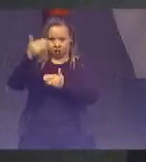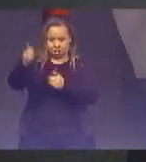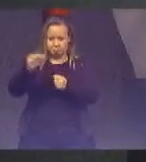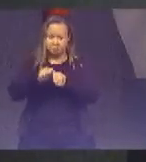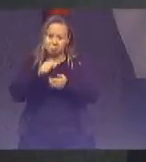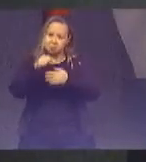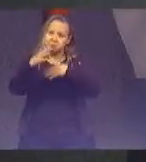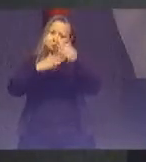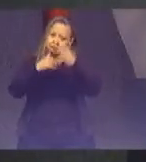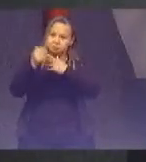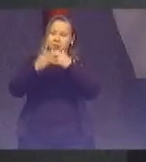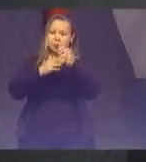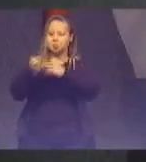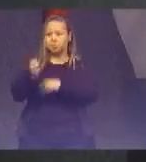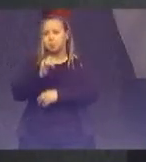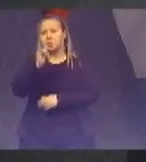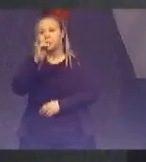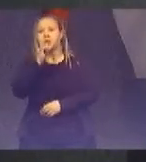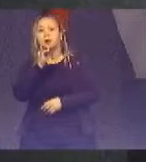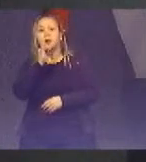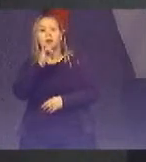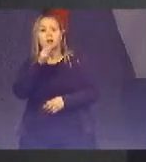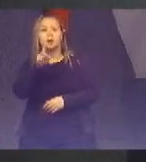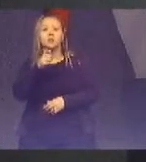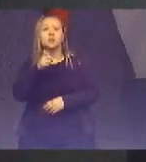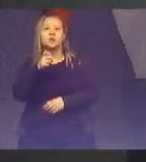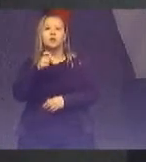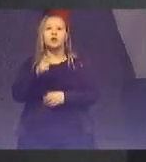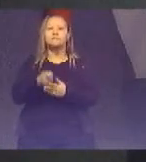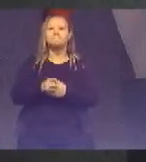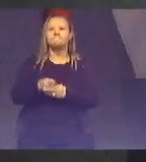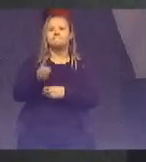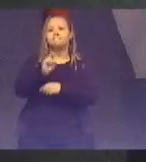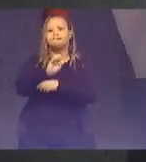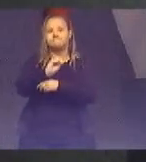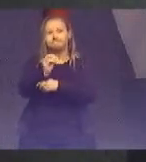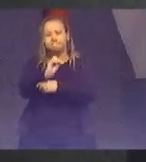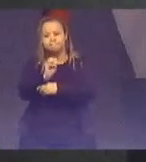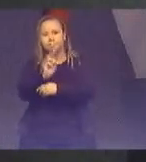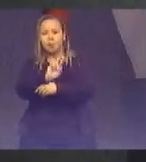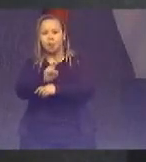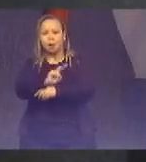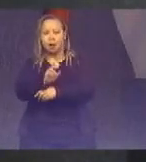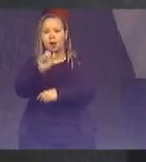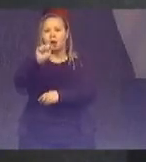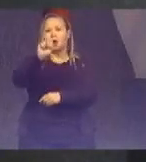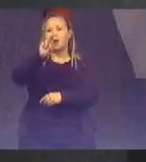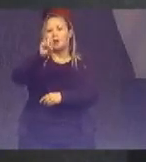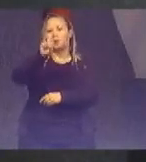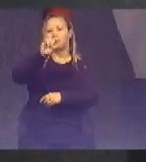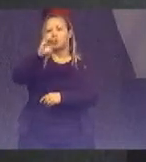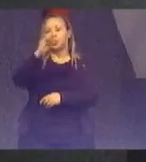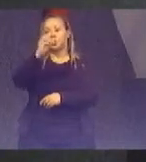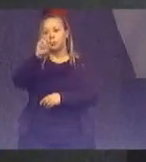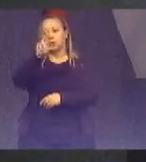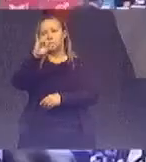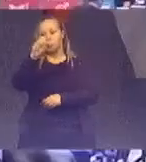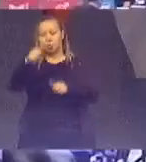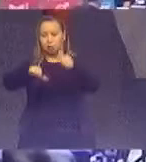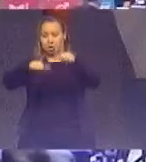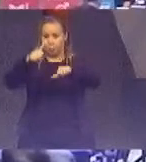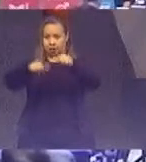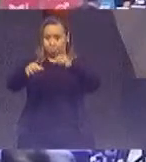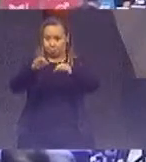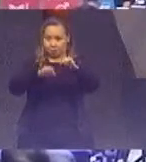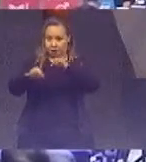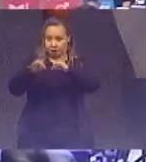importantes Um exemplo é a auditoria que o tribunal realizou em 2017 com o objetivo de avaliar a preparação